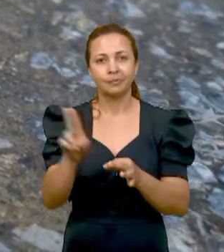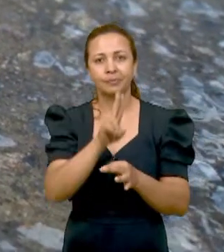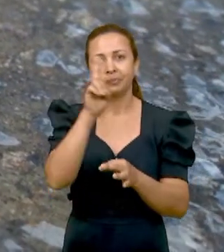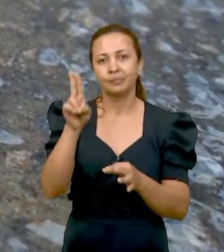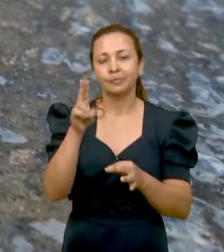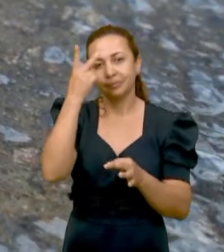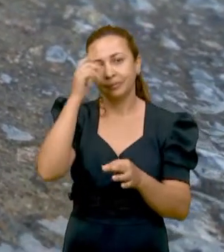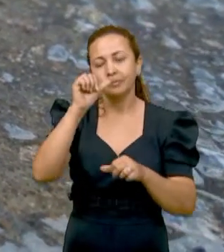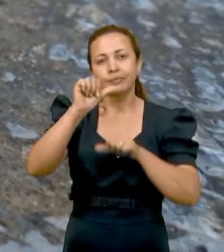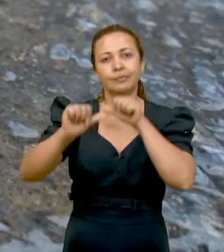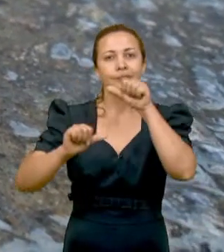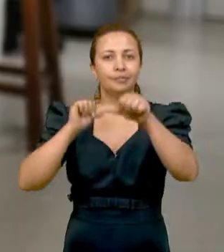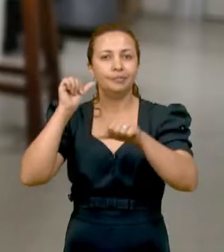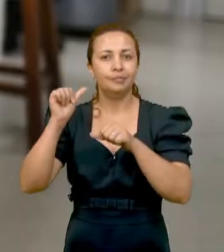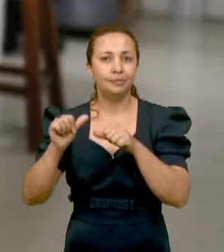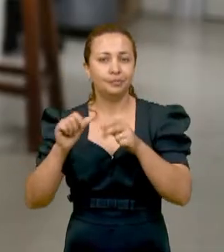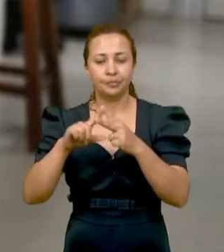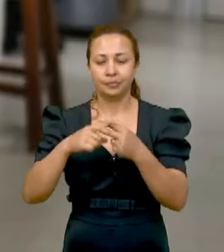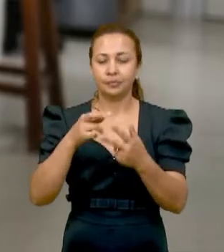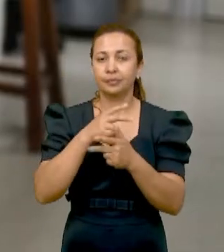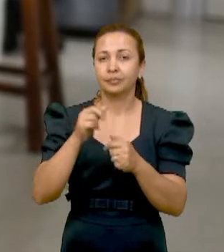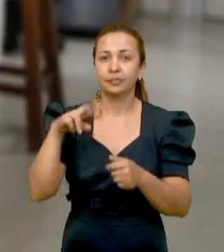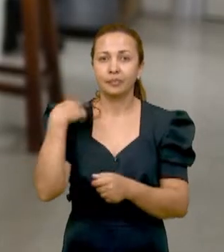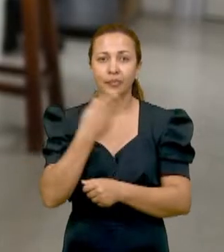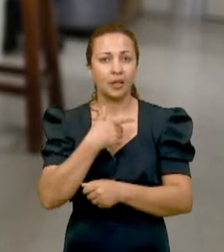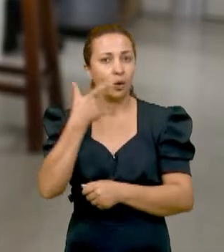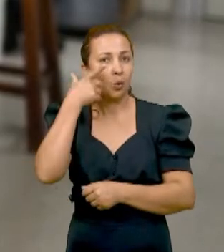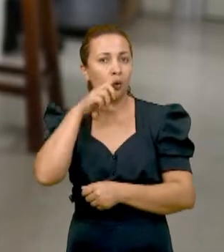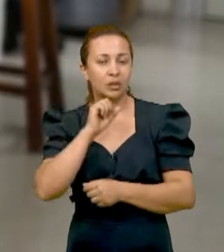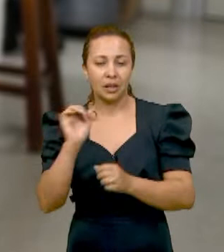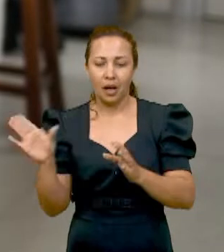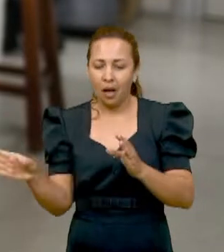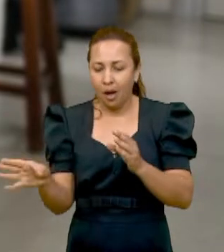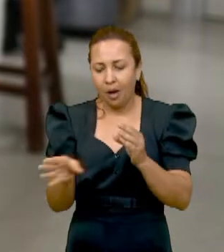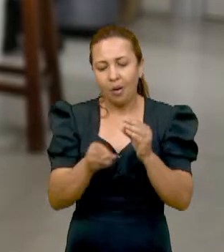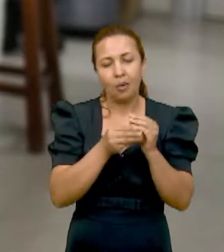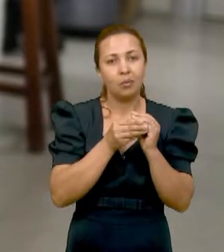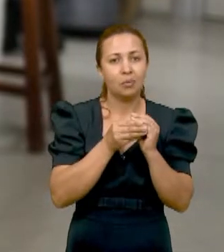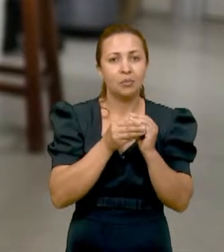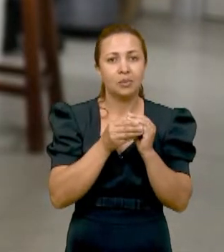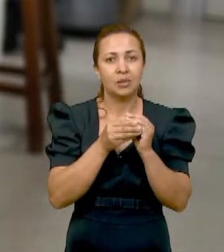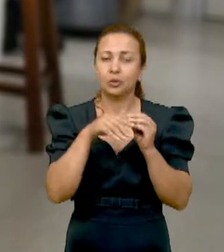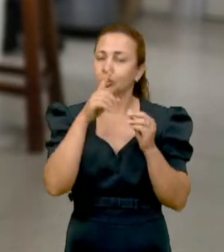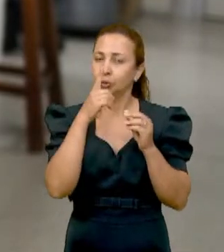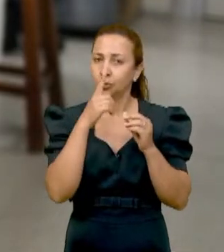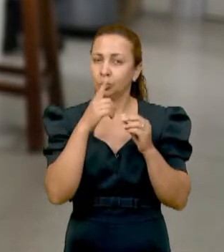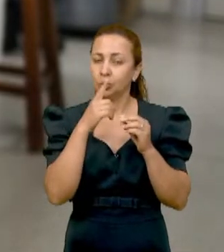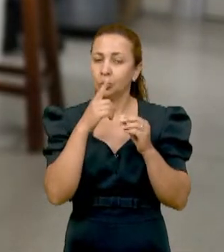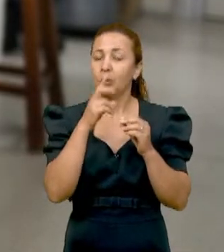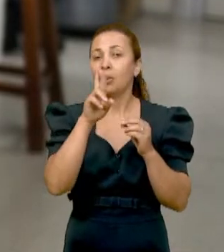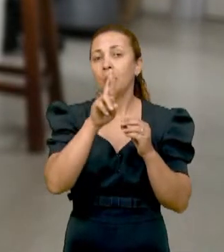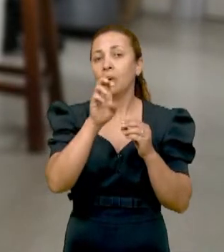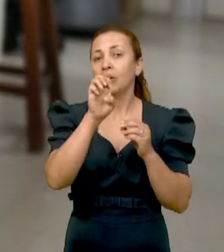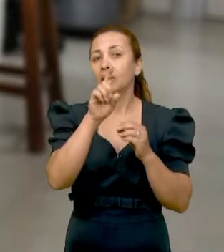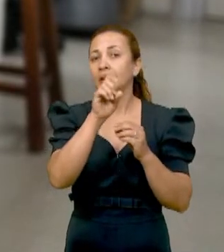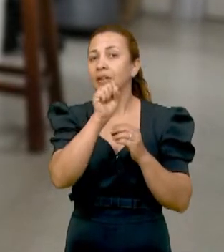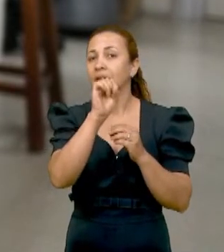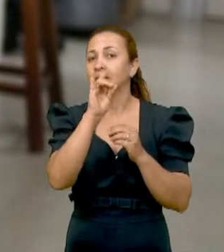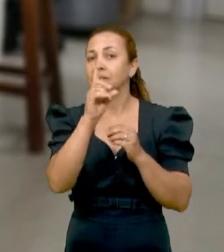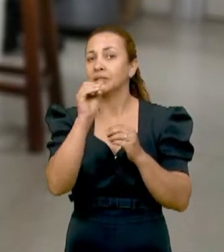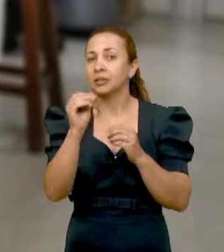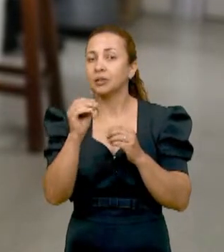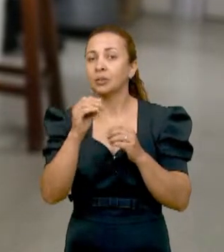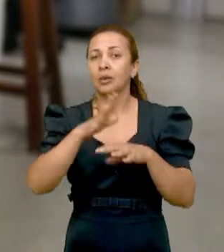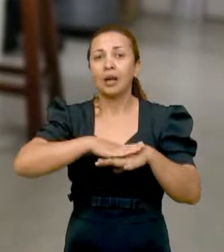para transformação em um produto, a gente consegue incorporar um resíduo e aumentar a